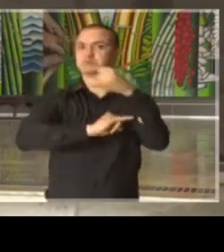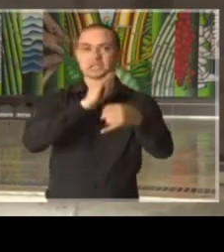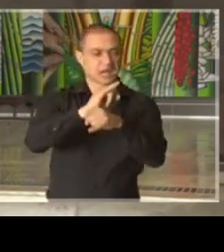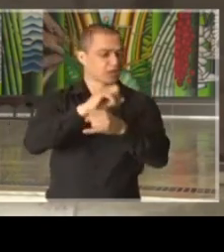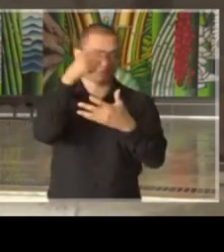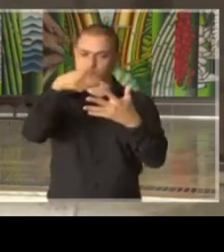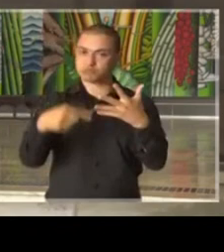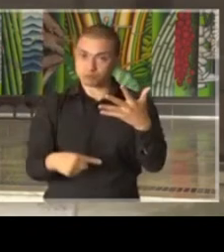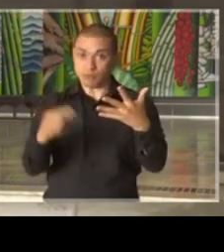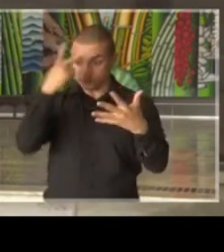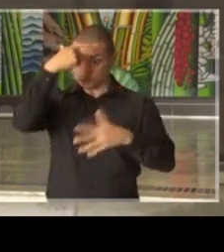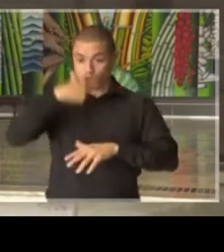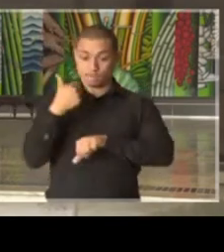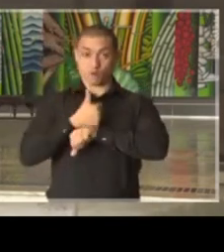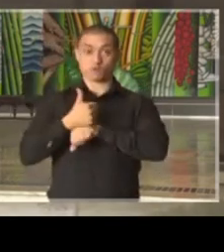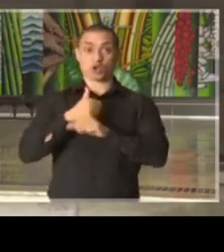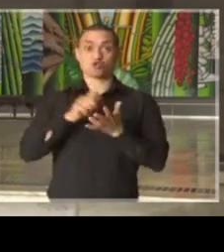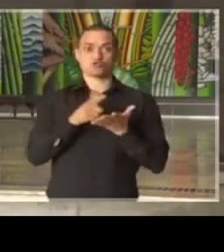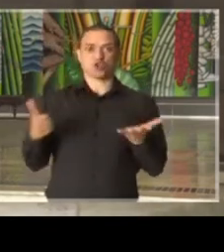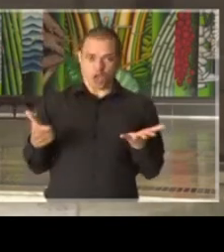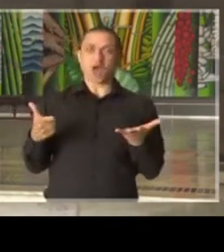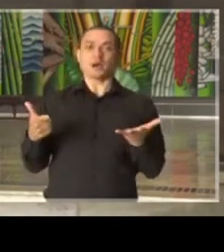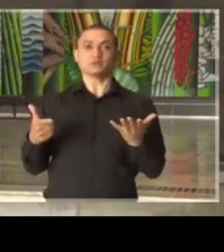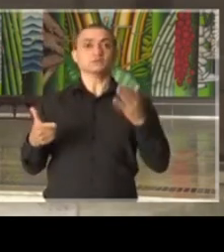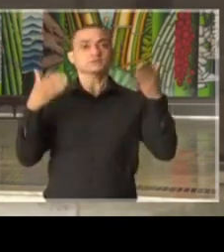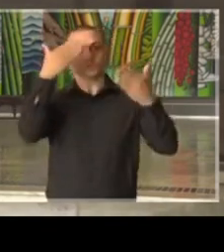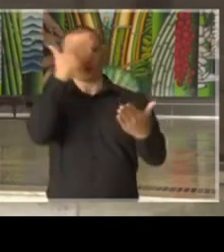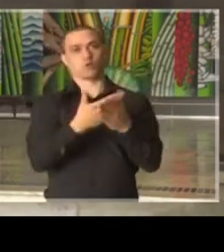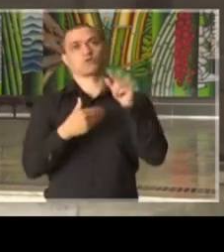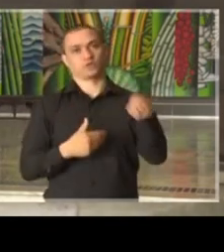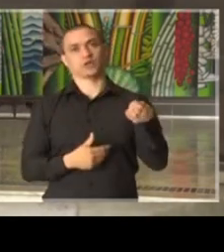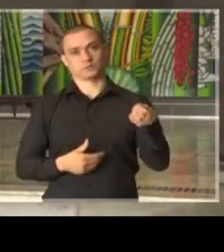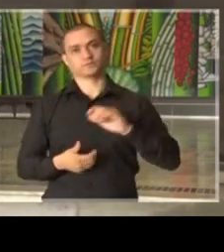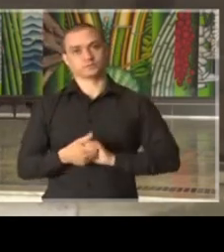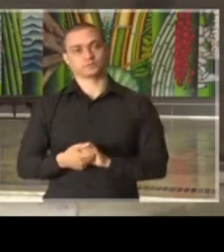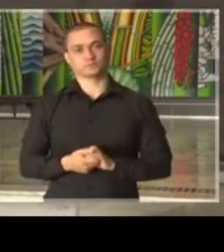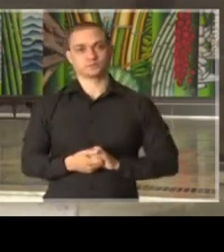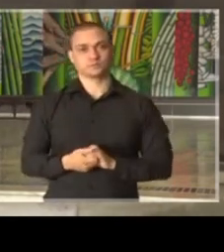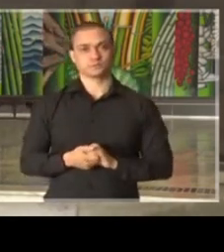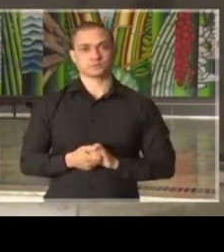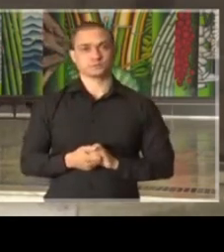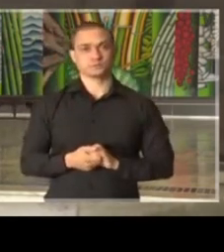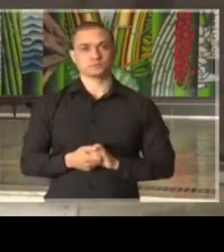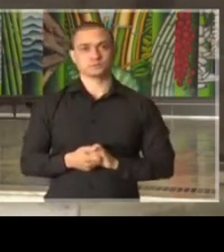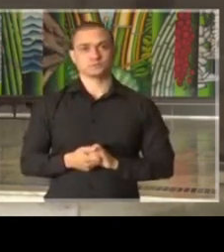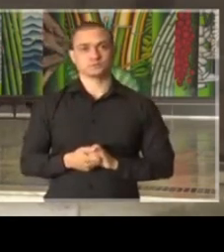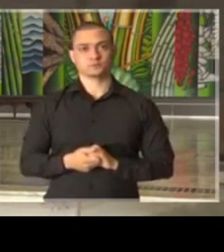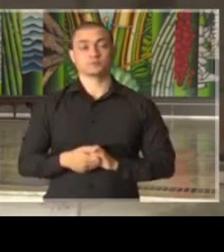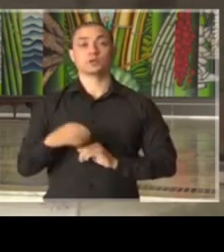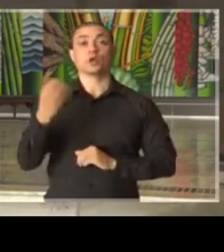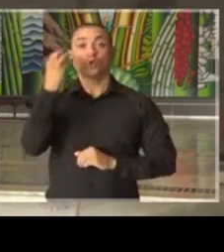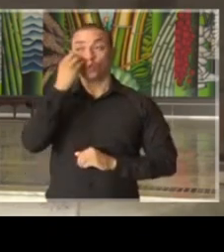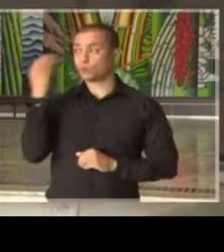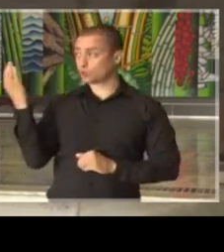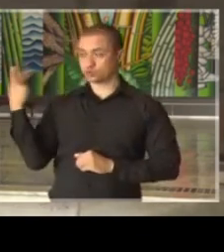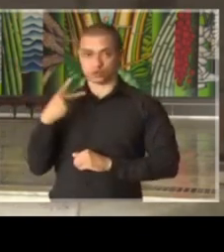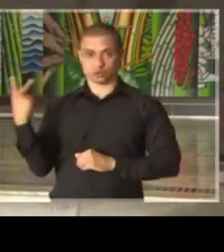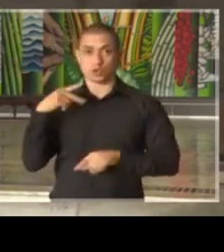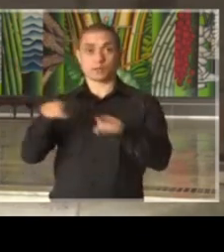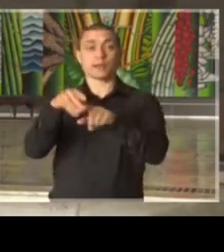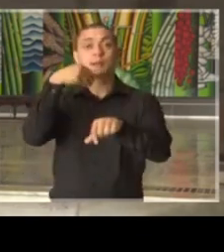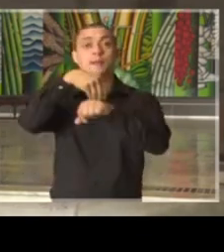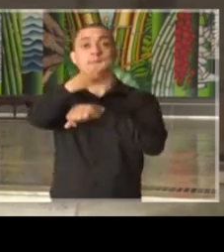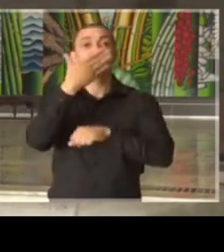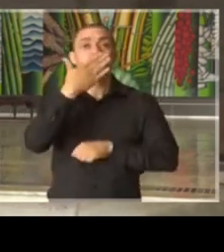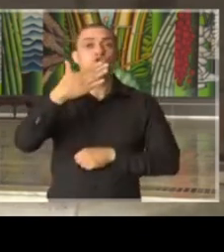rádio e os jornais diários e também revistas e outras publicações. Bruno Covas e eu pedimos também, sejam